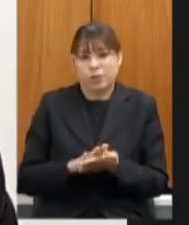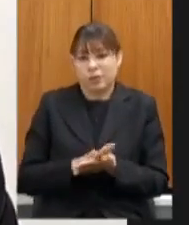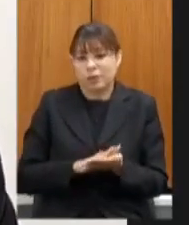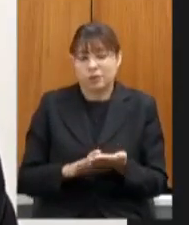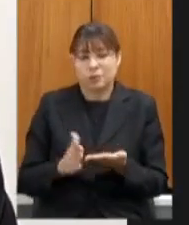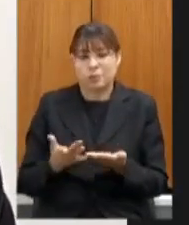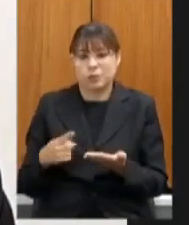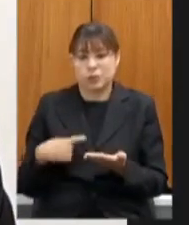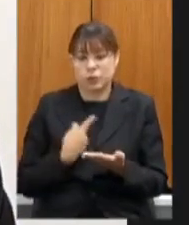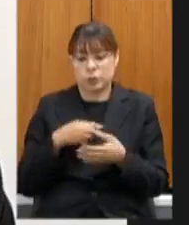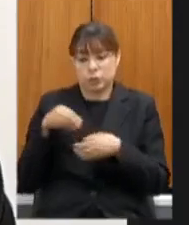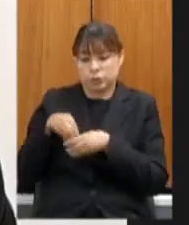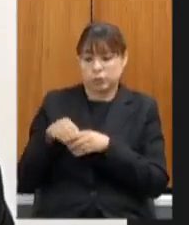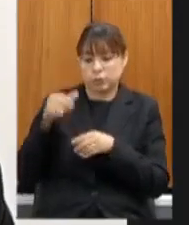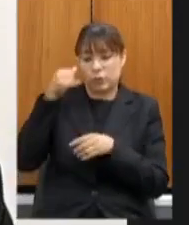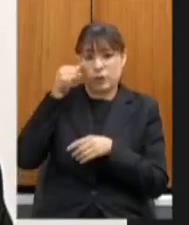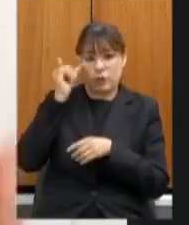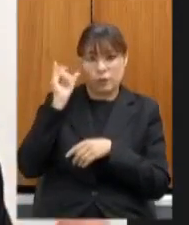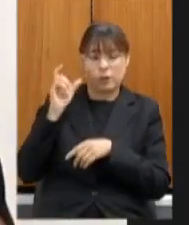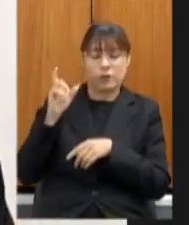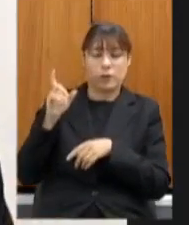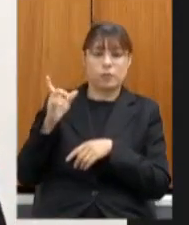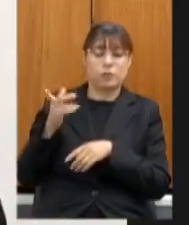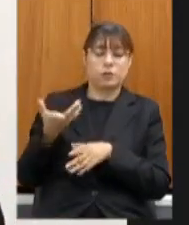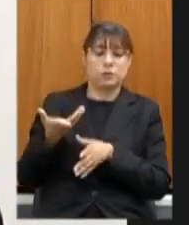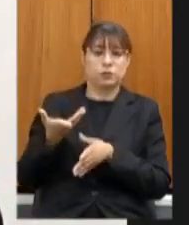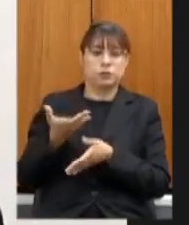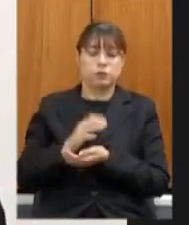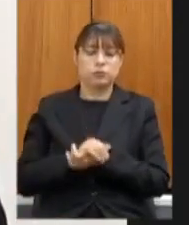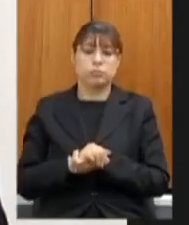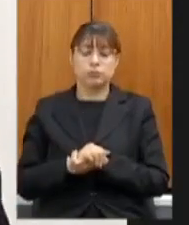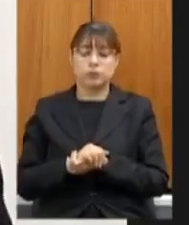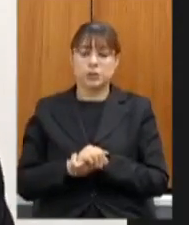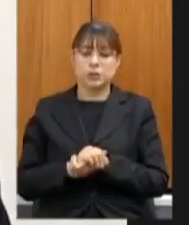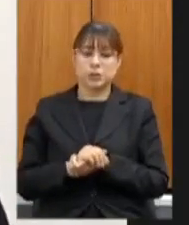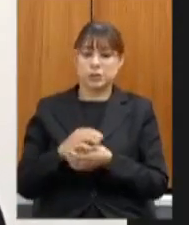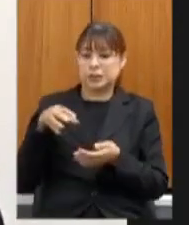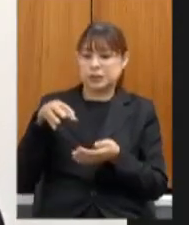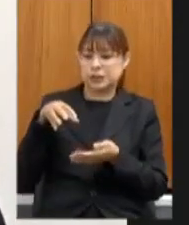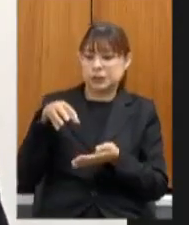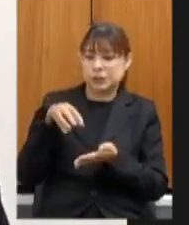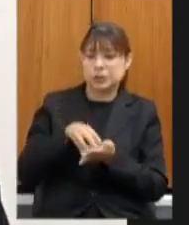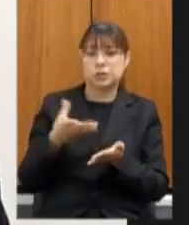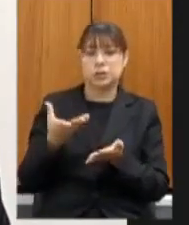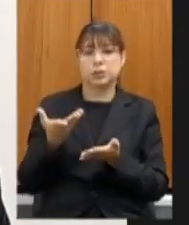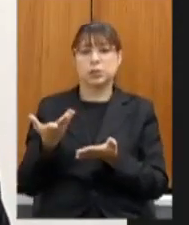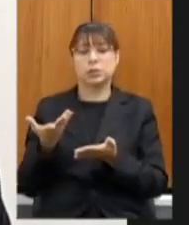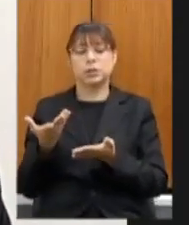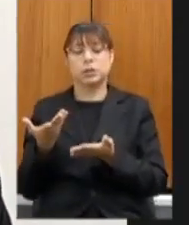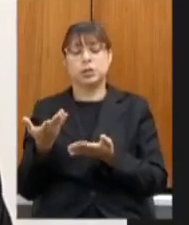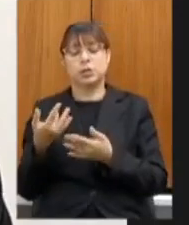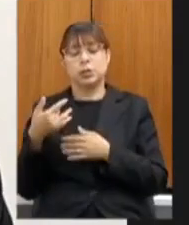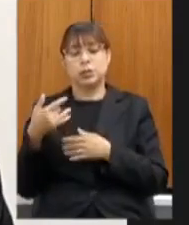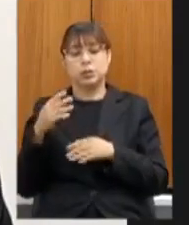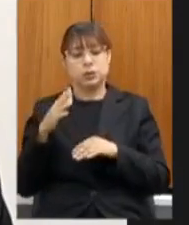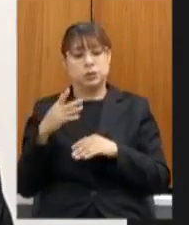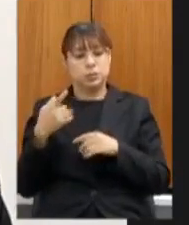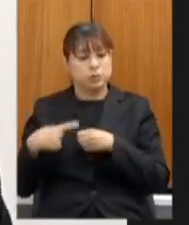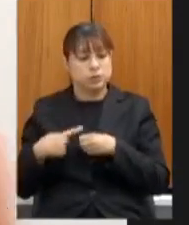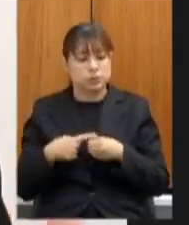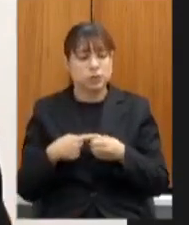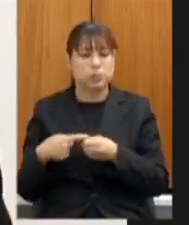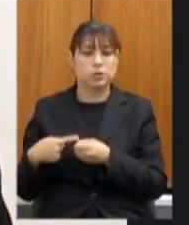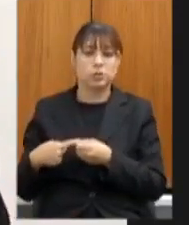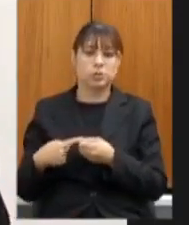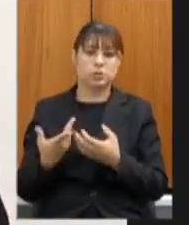nossas fazendas diversas fazendas nos centros das cidades hoje como foi dizer